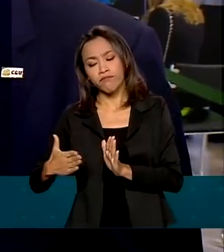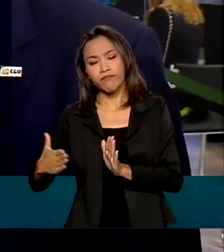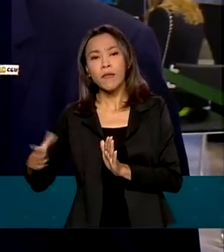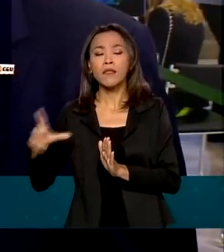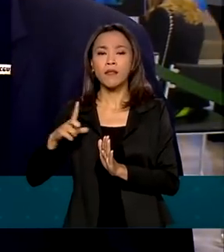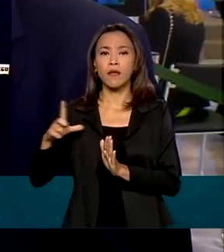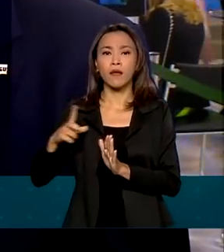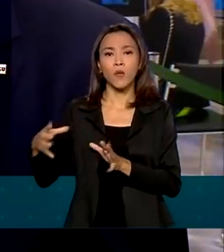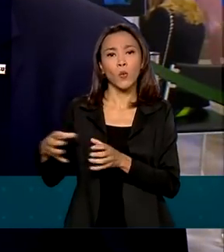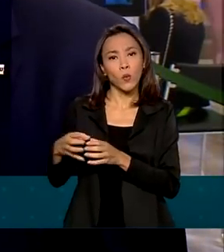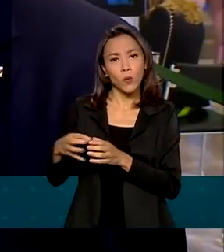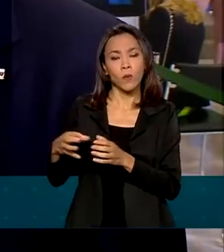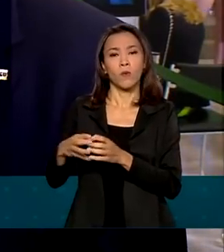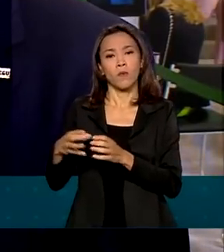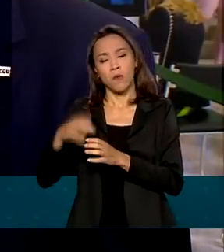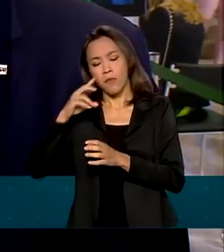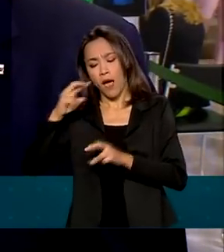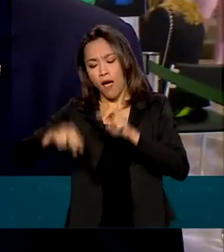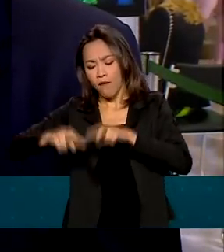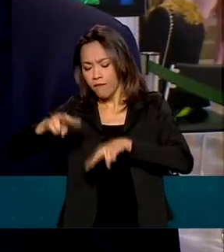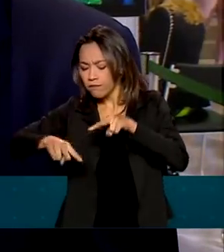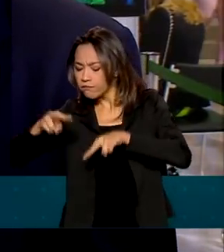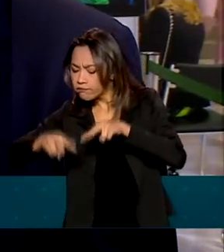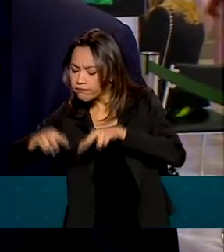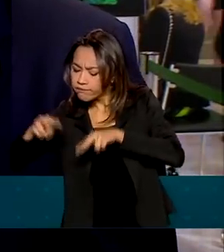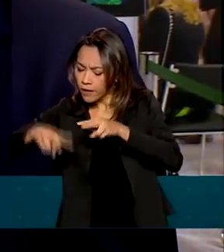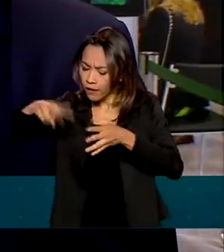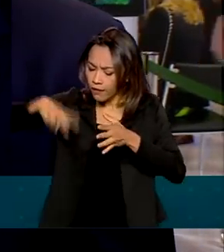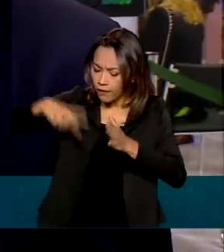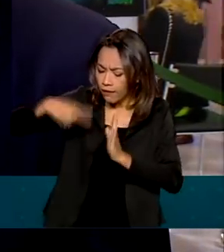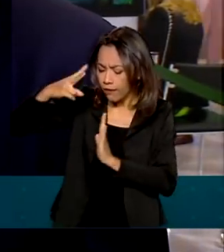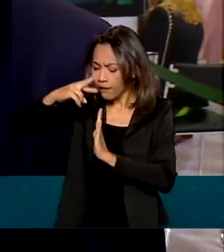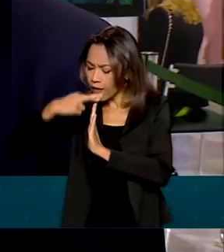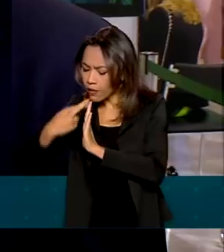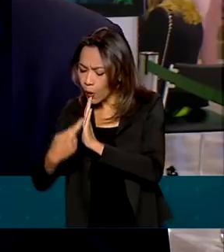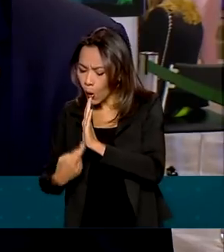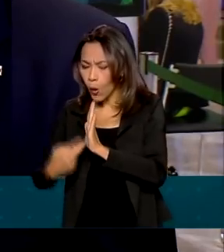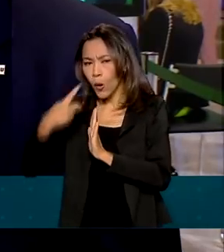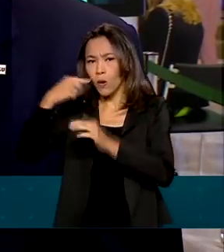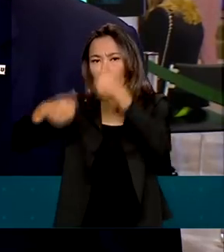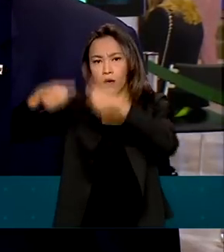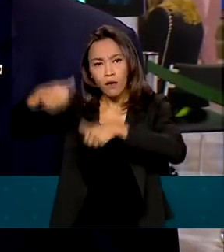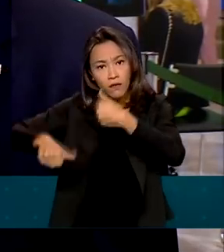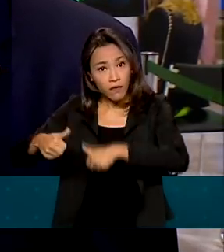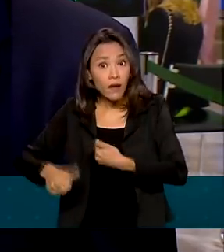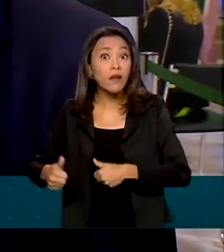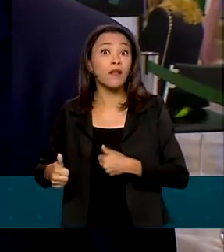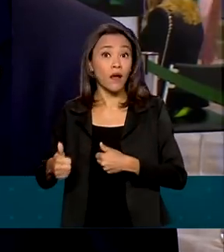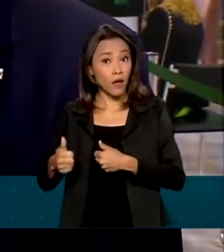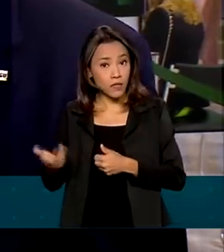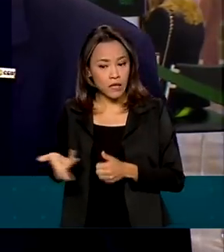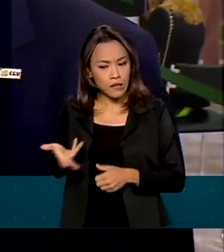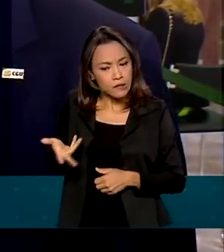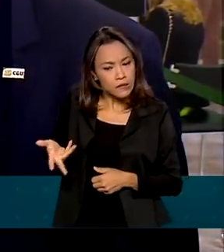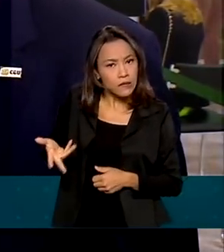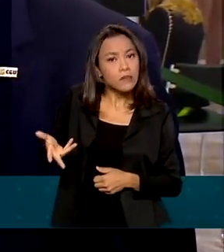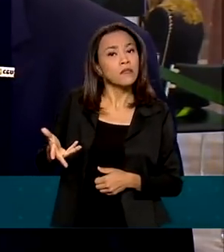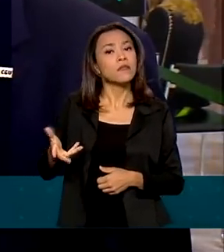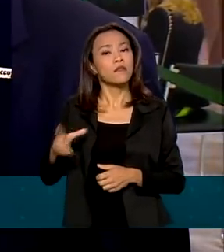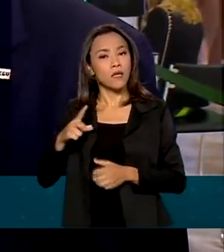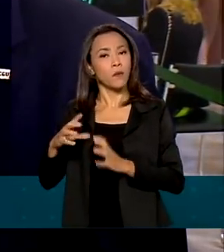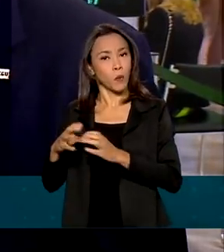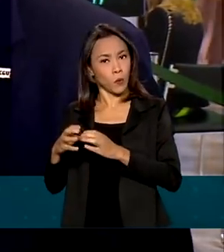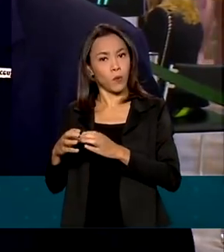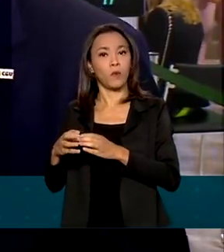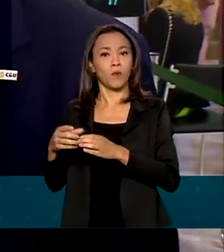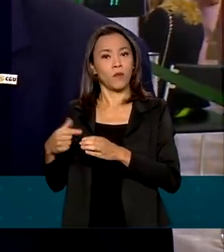equipe para fazer uma apuração, uma equipe reforçada, justamente para a poder andar bastante, ser bastante célebre nesse processo e